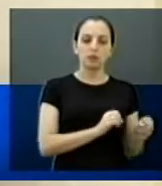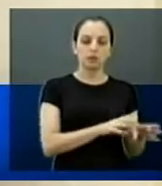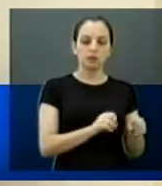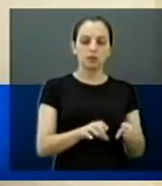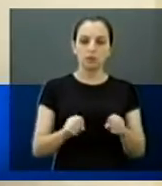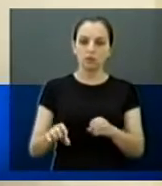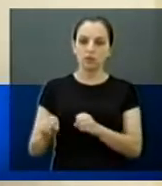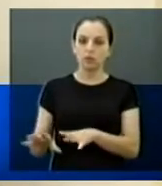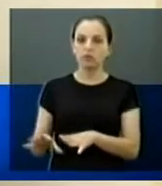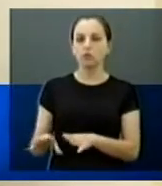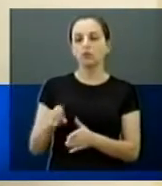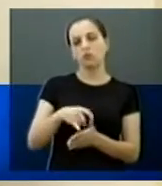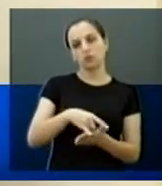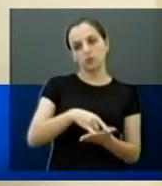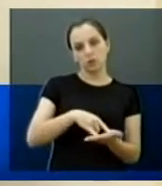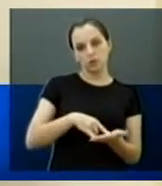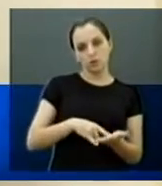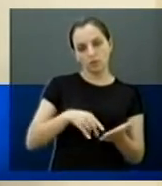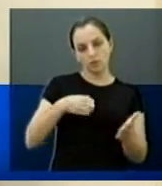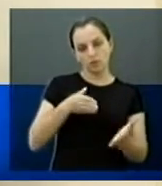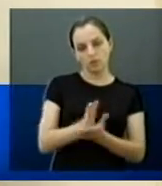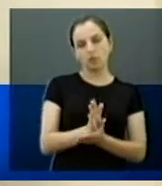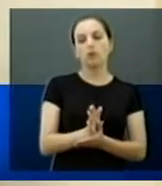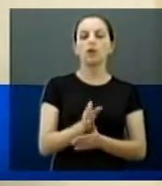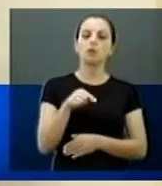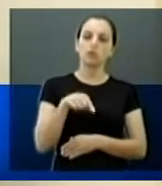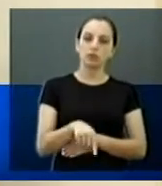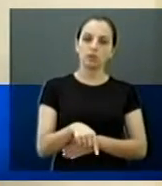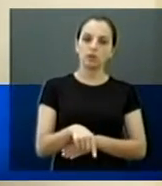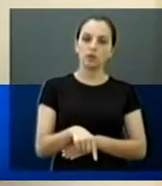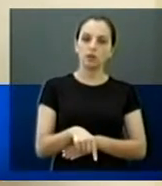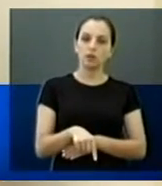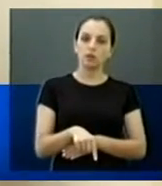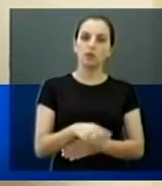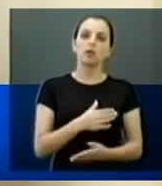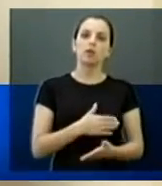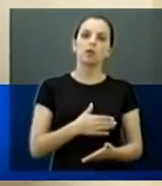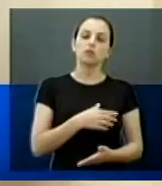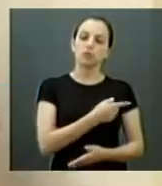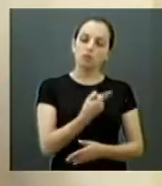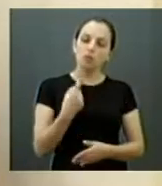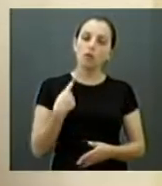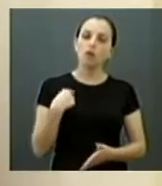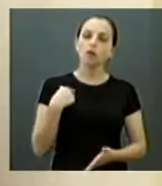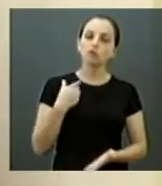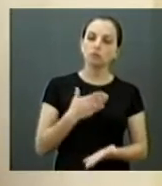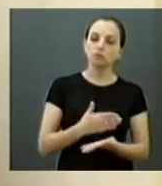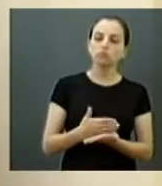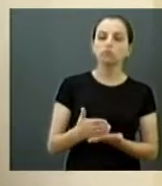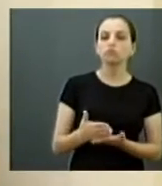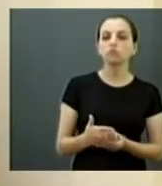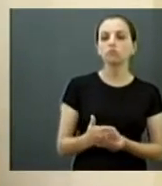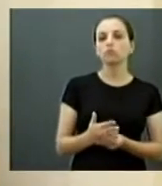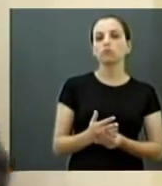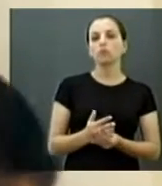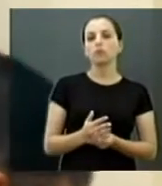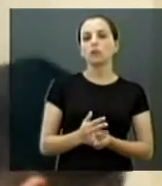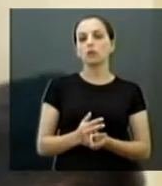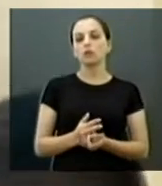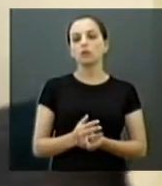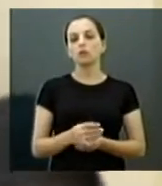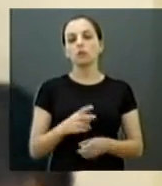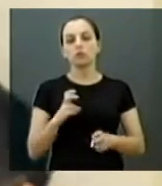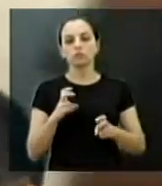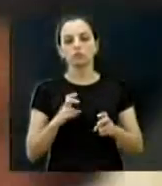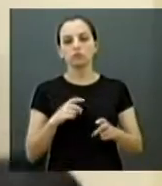diante de um requerimento que foi aprovado aqui pela Casa, de nossa iniciativa, a respeito também de uma polêmica que apareceu